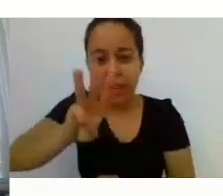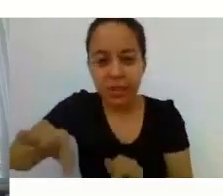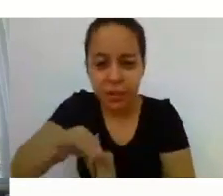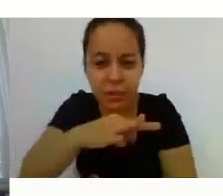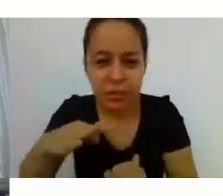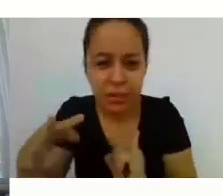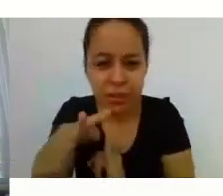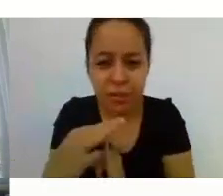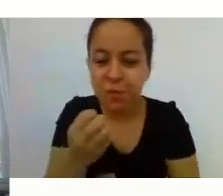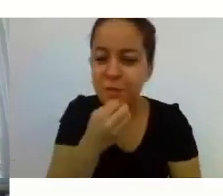Tenham um bom dia a todos